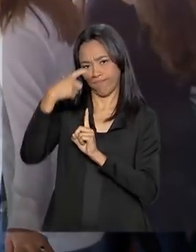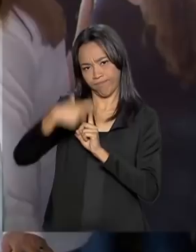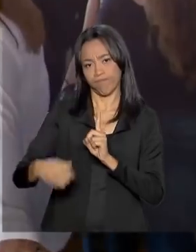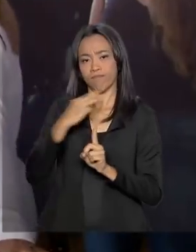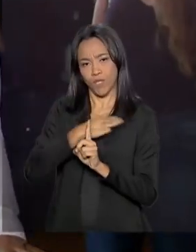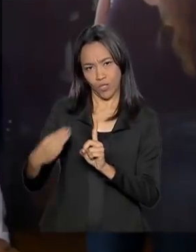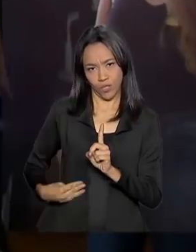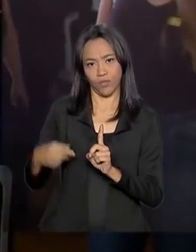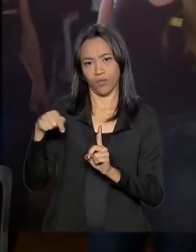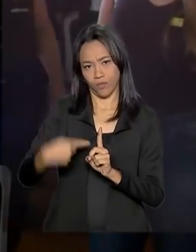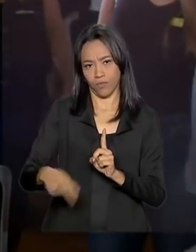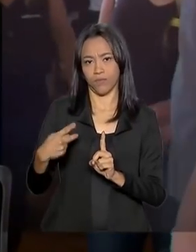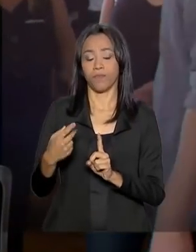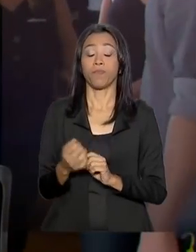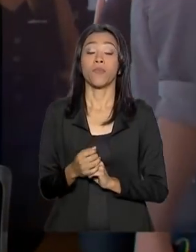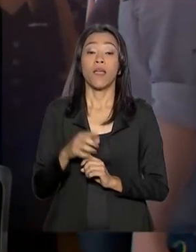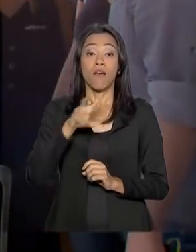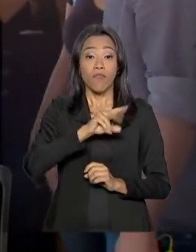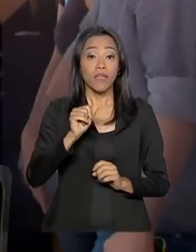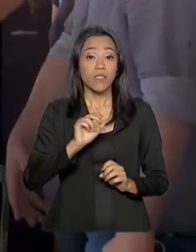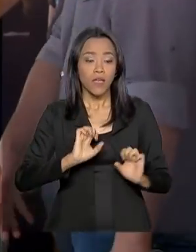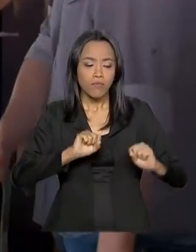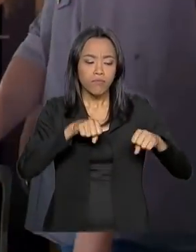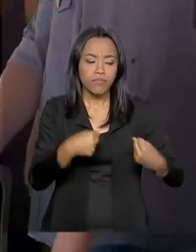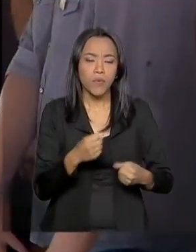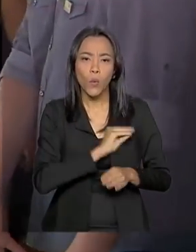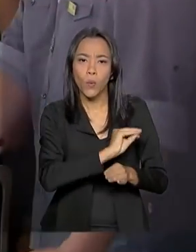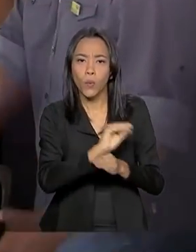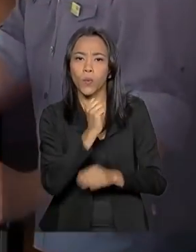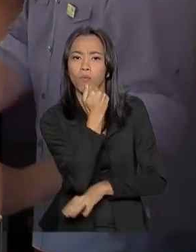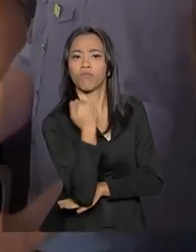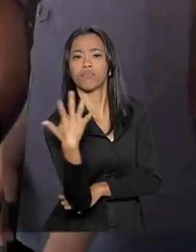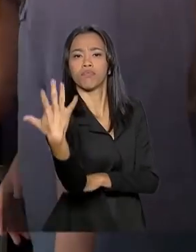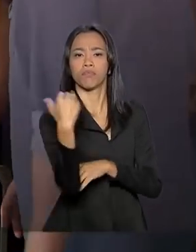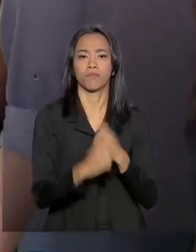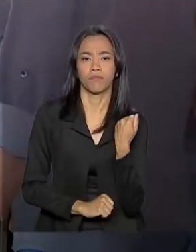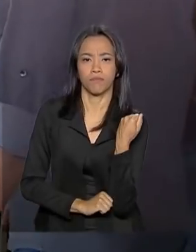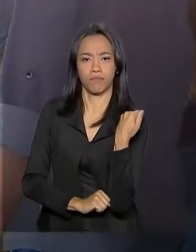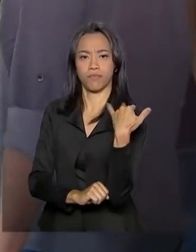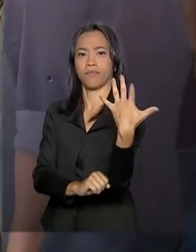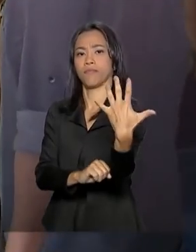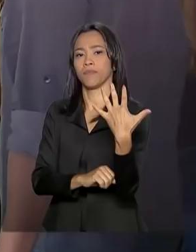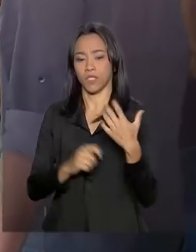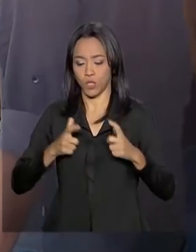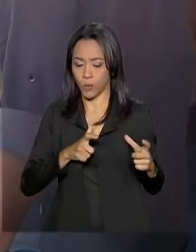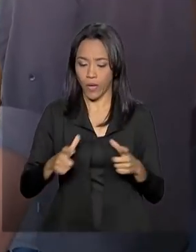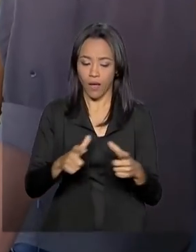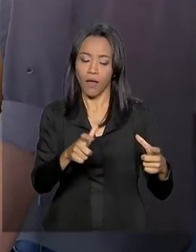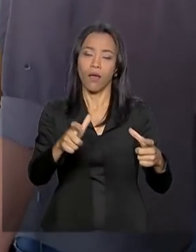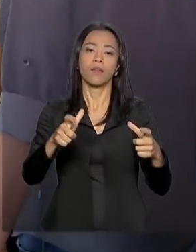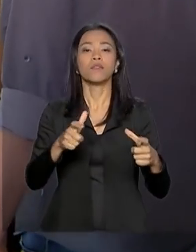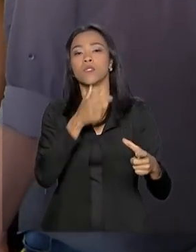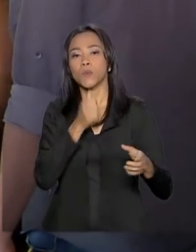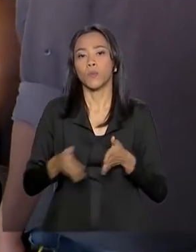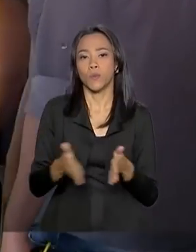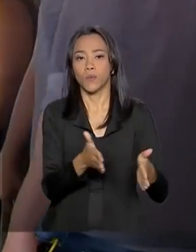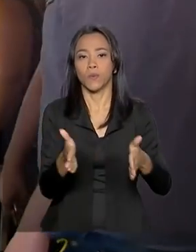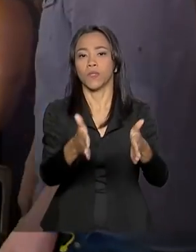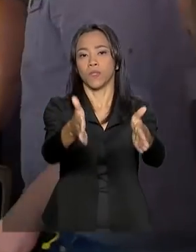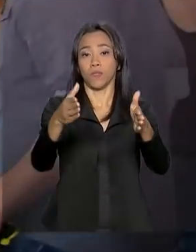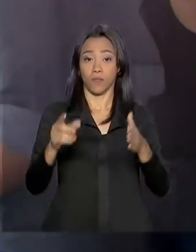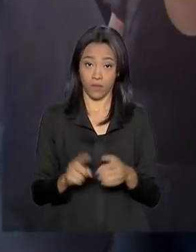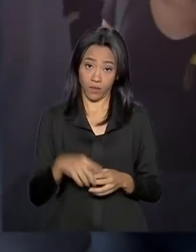por esse projeto serão recuperadas florestas de preservação de áreas permanentes e também cabeceiras de